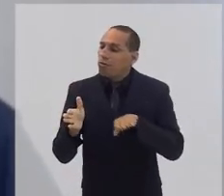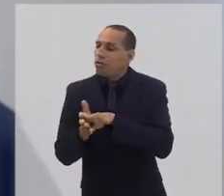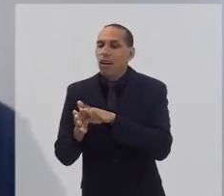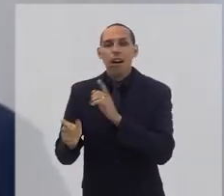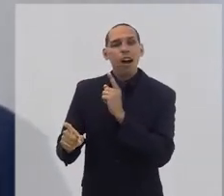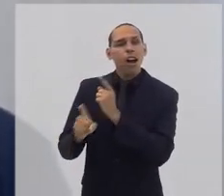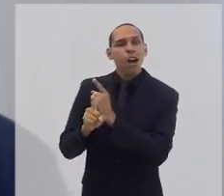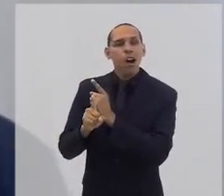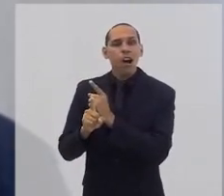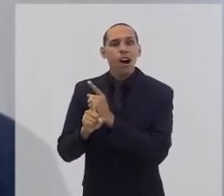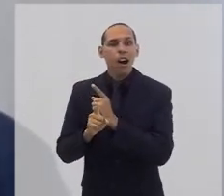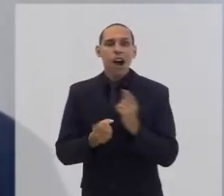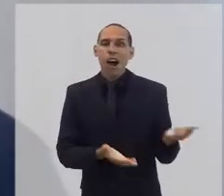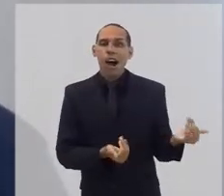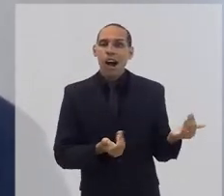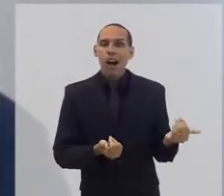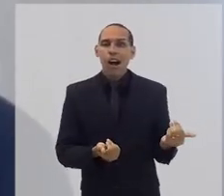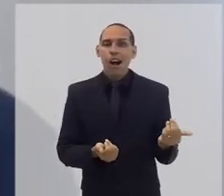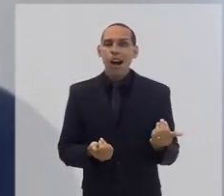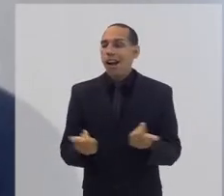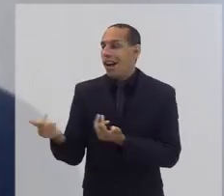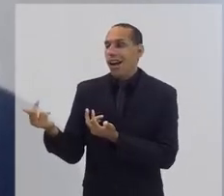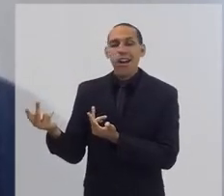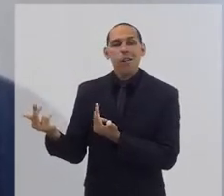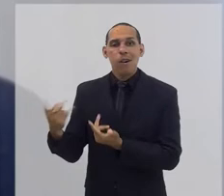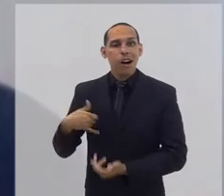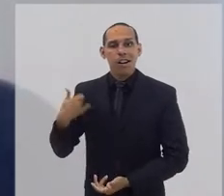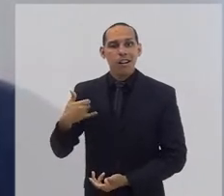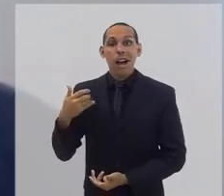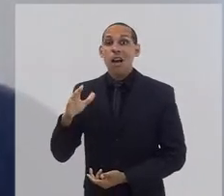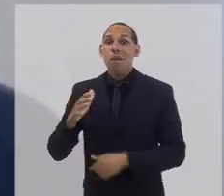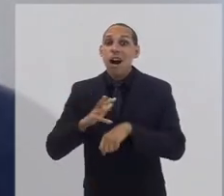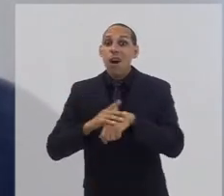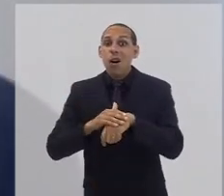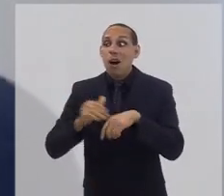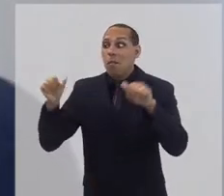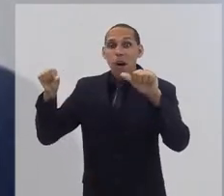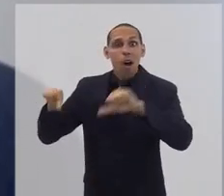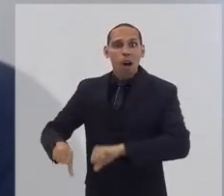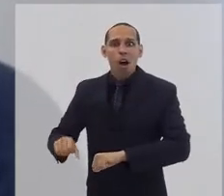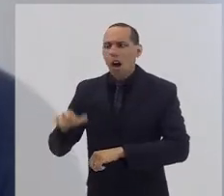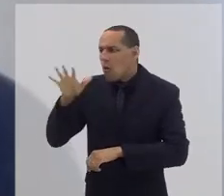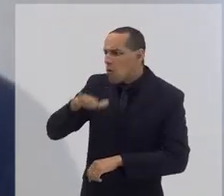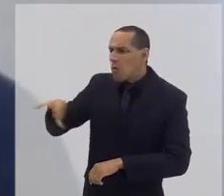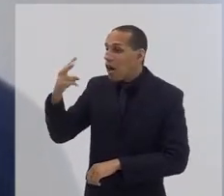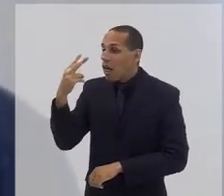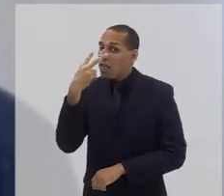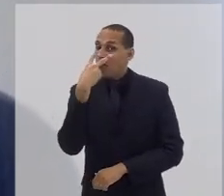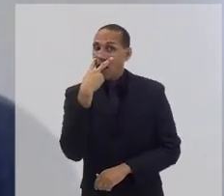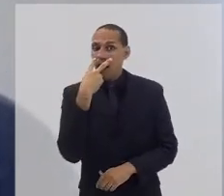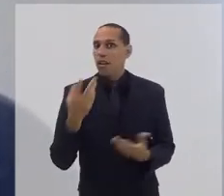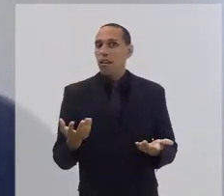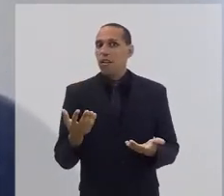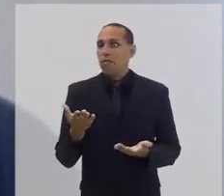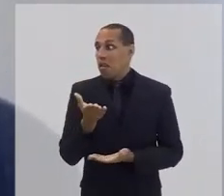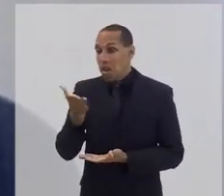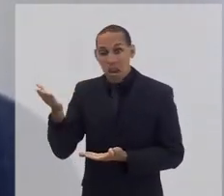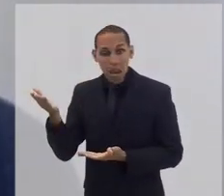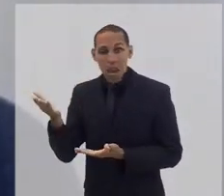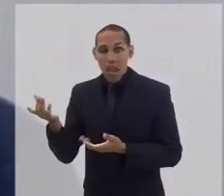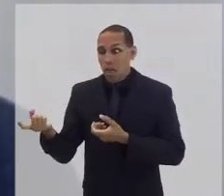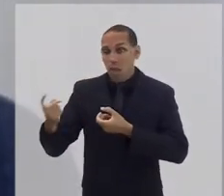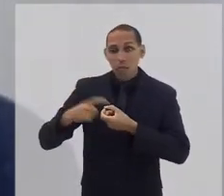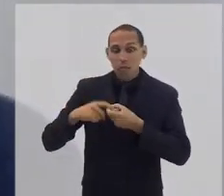acho que eram todos cegos, sem prognóstico de melhora, como eu ainda tinha possibilidade.